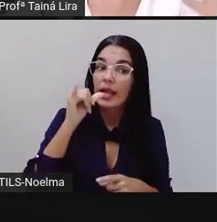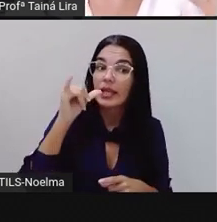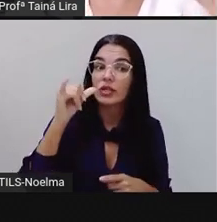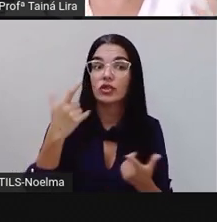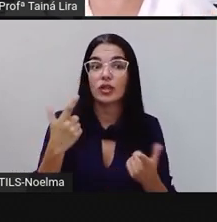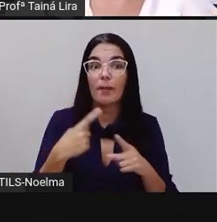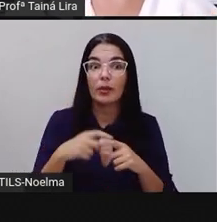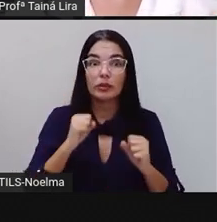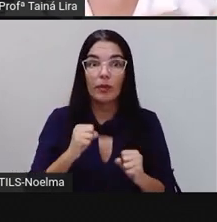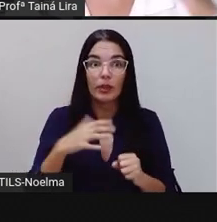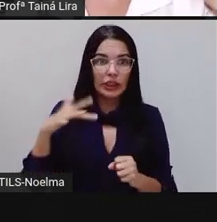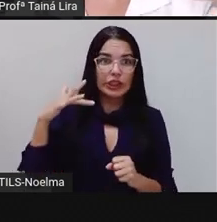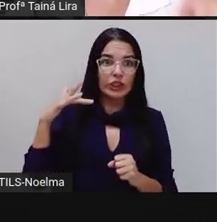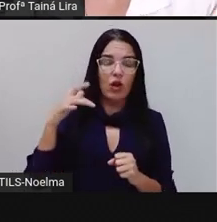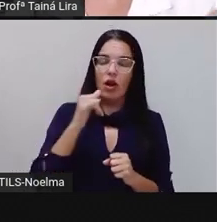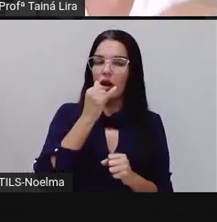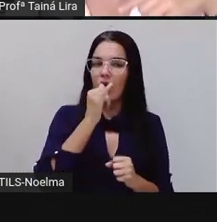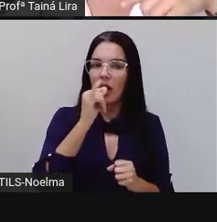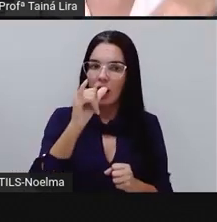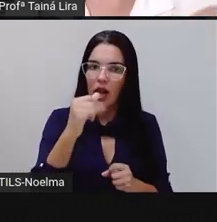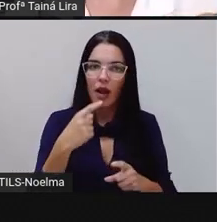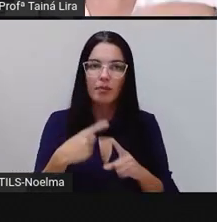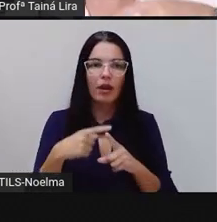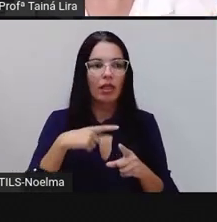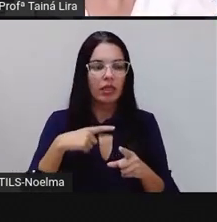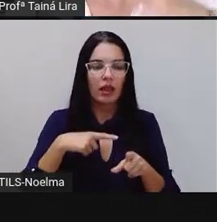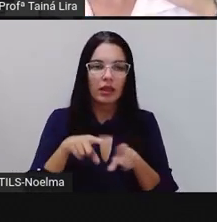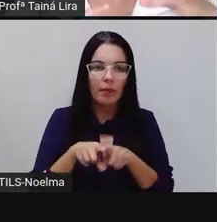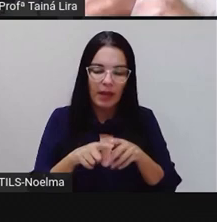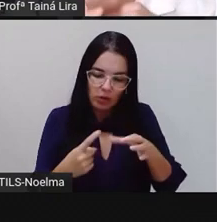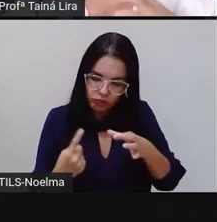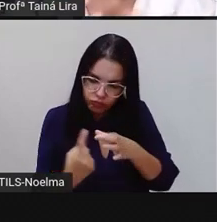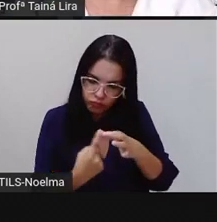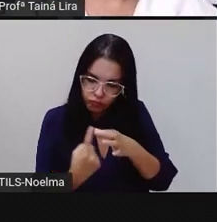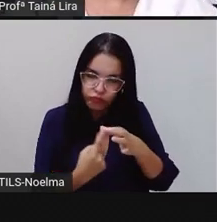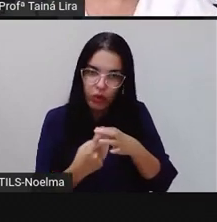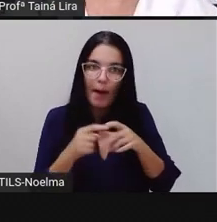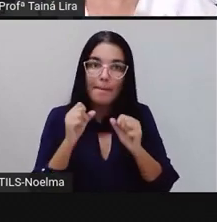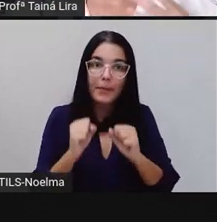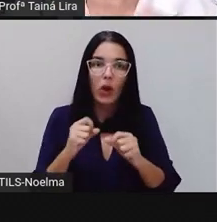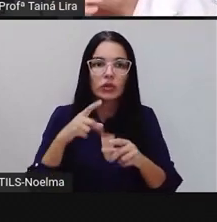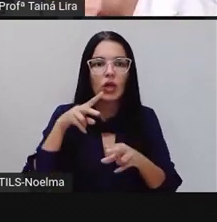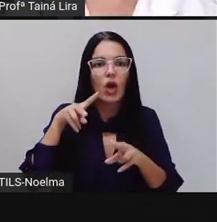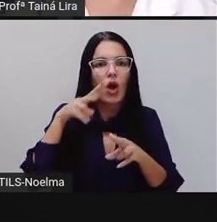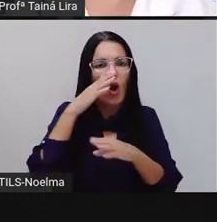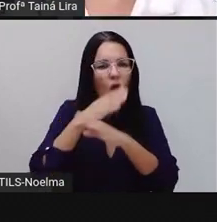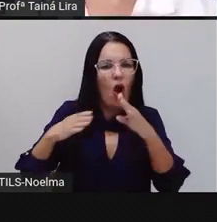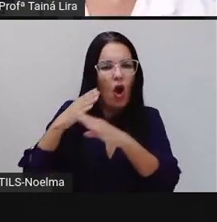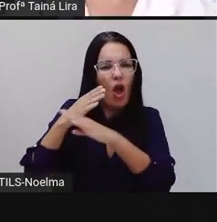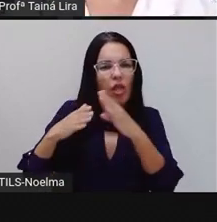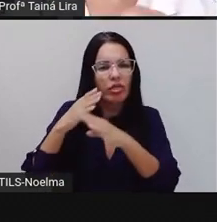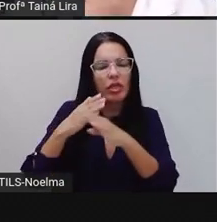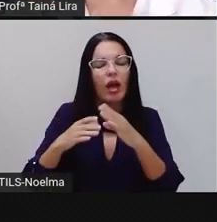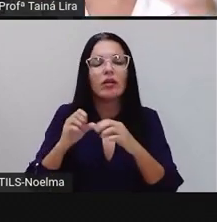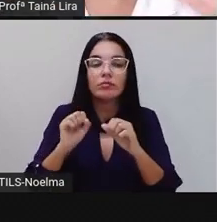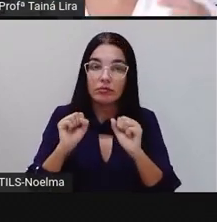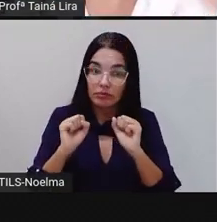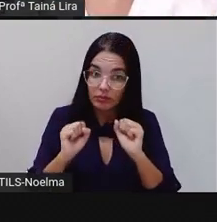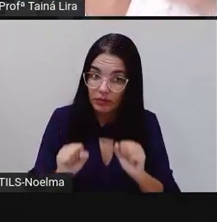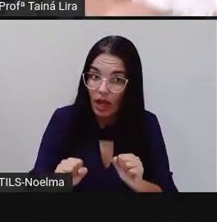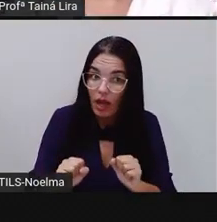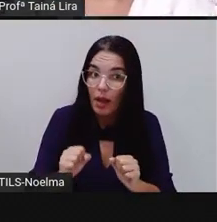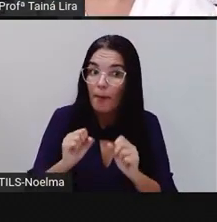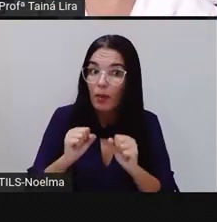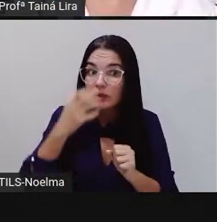elétrico, não é verdade? Ele tem uma navalha ali no fundo, né, que pode cortar a mão, de repente o aluno